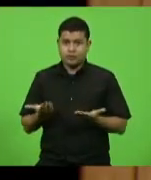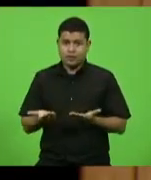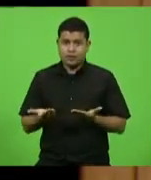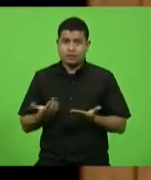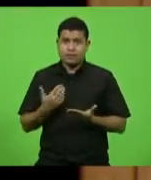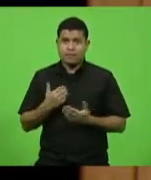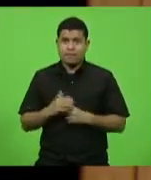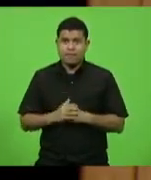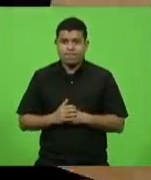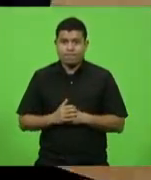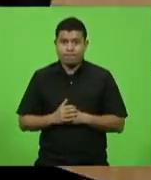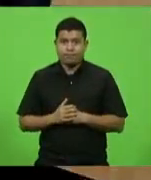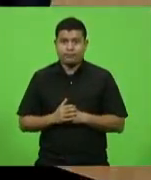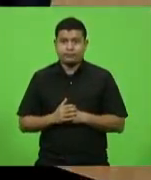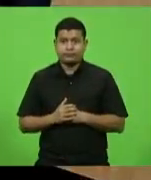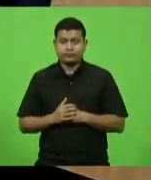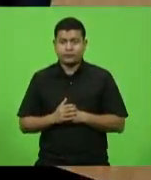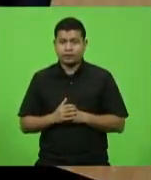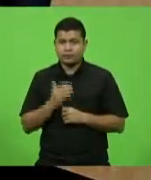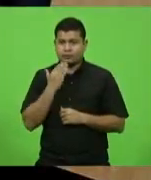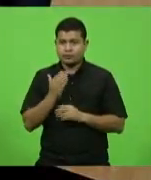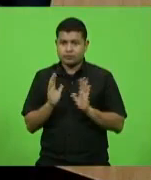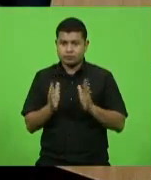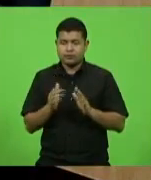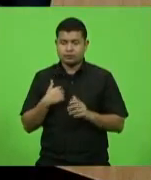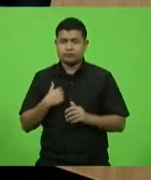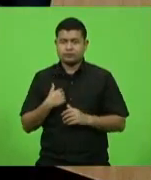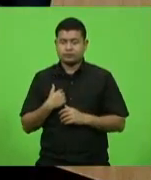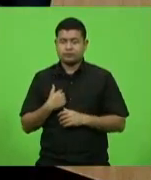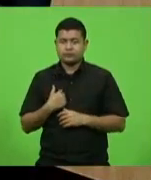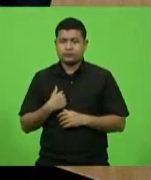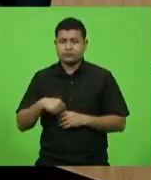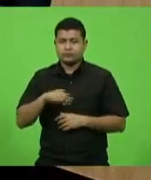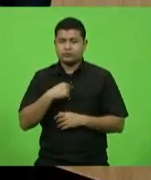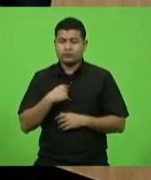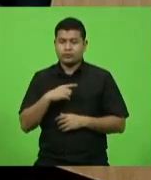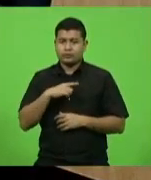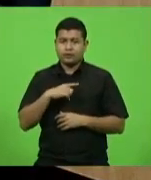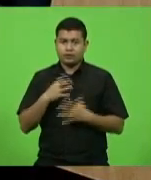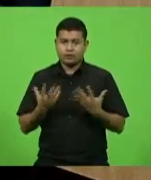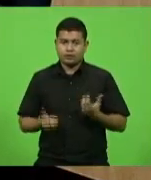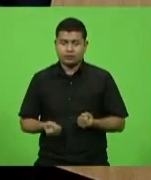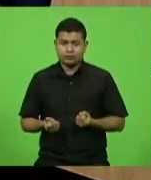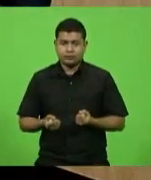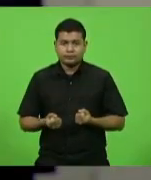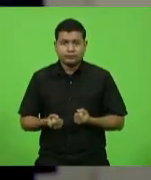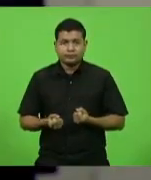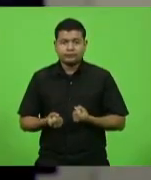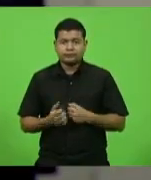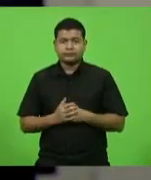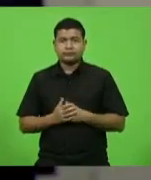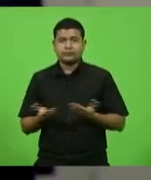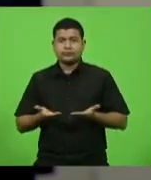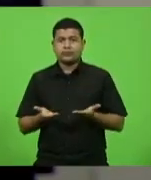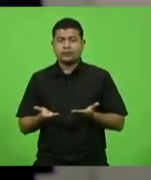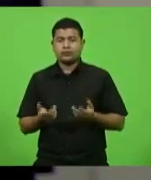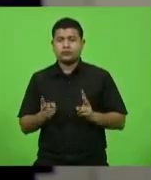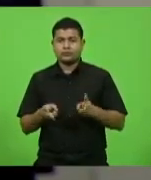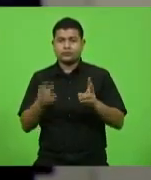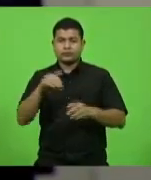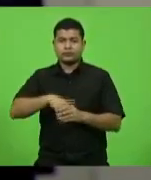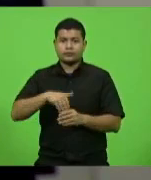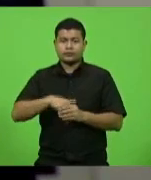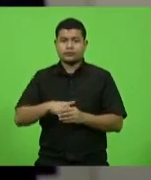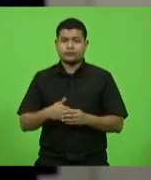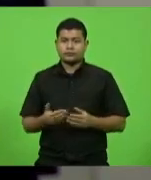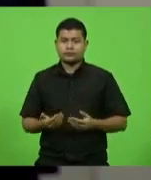Muito obrigado. Feito o requerimento de vossa excelência, será considerado. Continuamos a votação. Deputado Laércio. Como vota a deputada